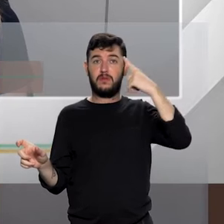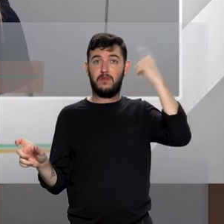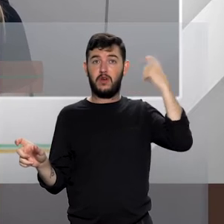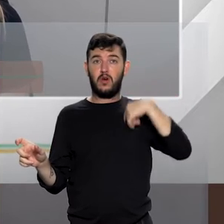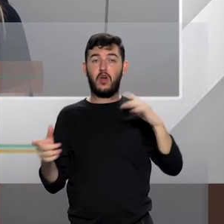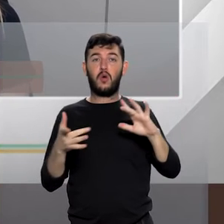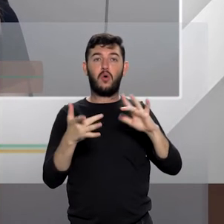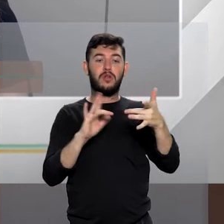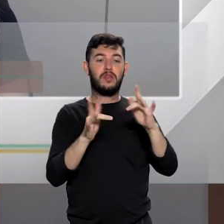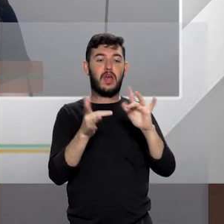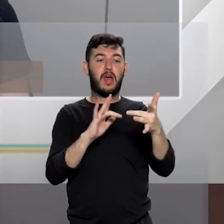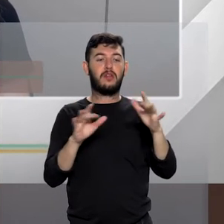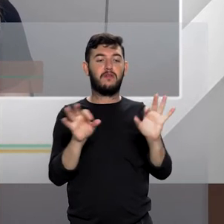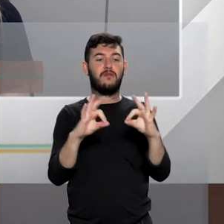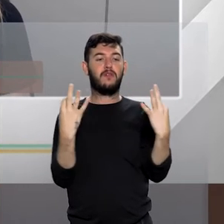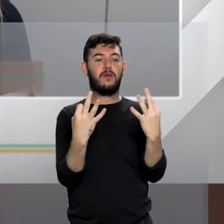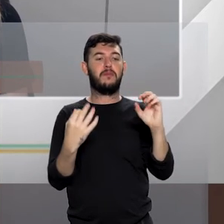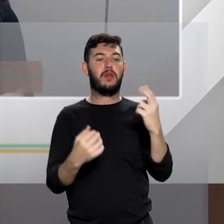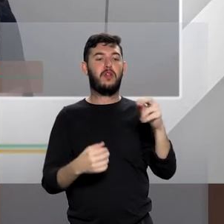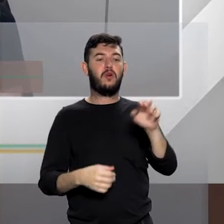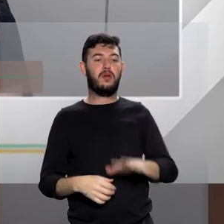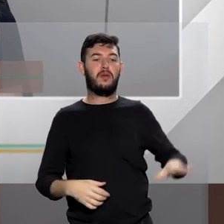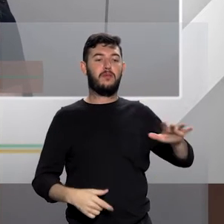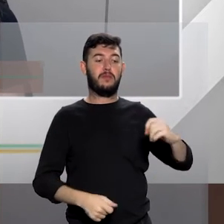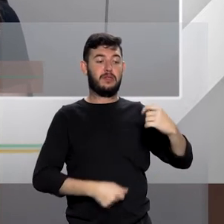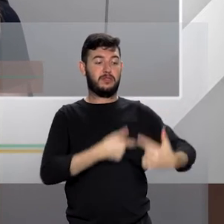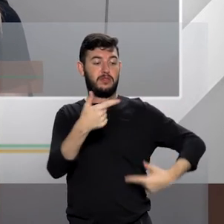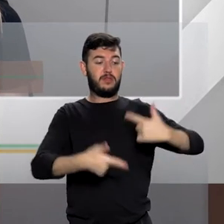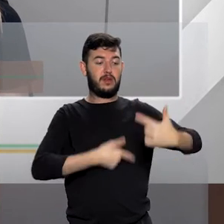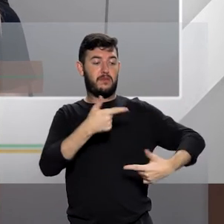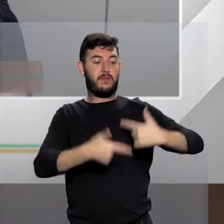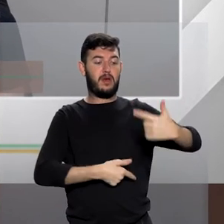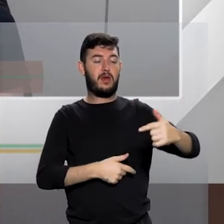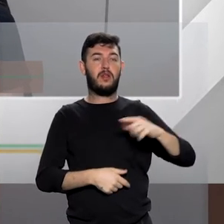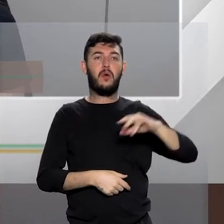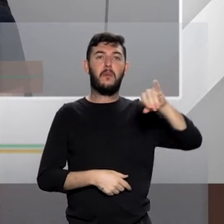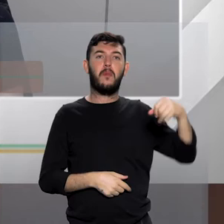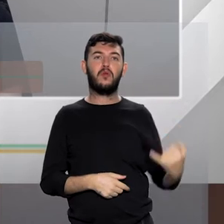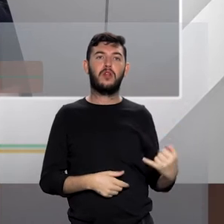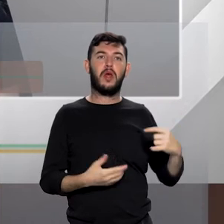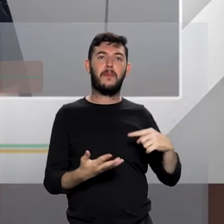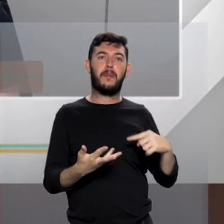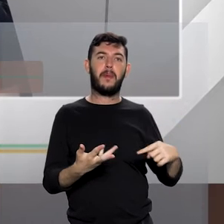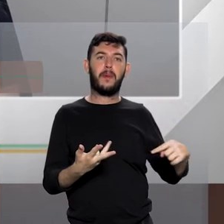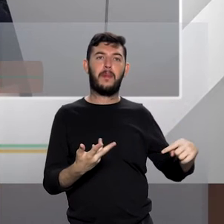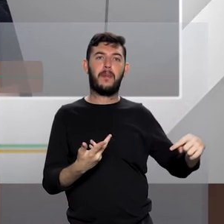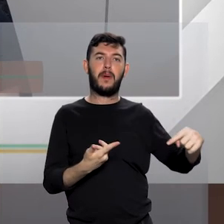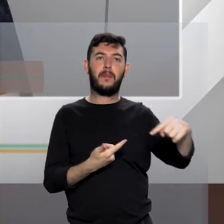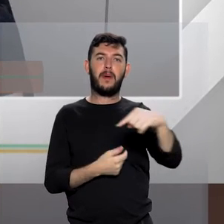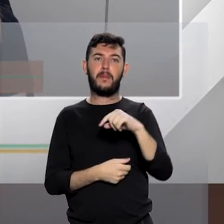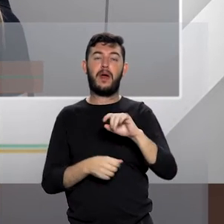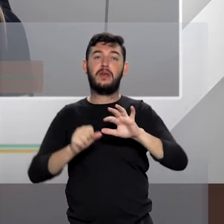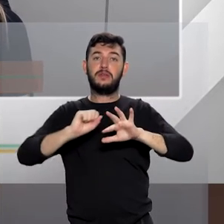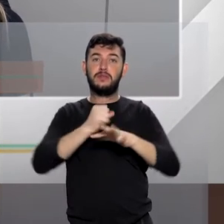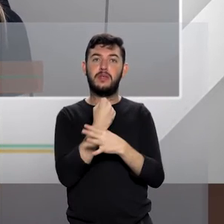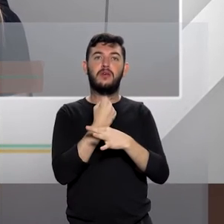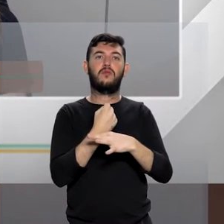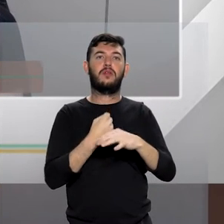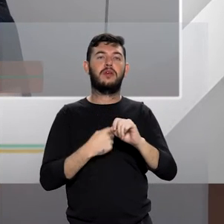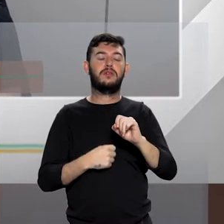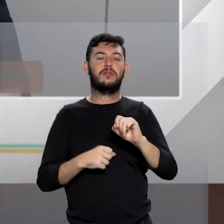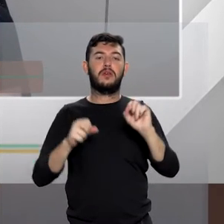ambiente de trabalho. Então, nós temos várias oportunidades de trazer a esse feminino um pouquinho mais de segurança em relação